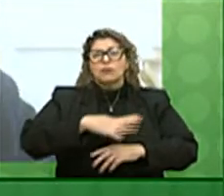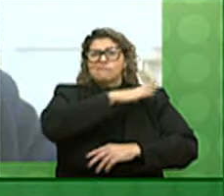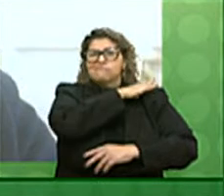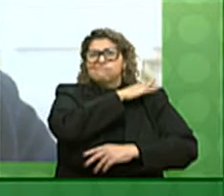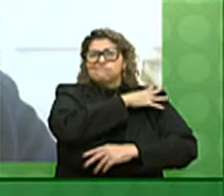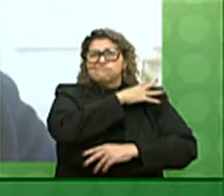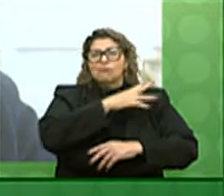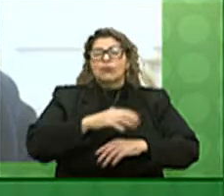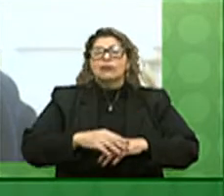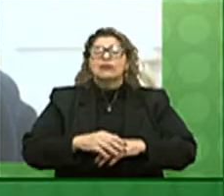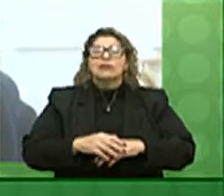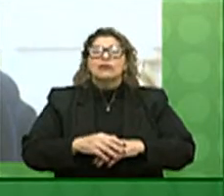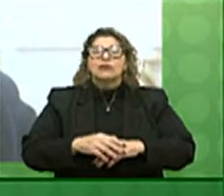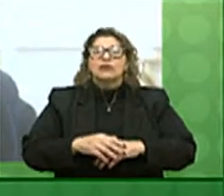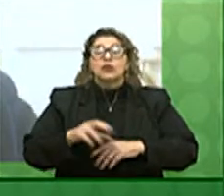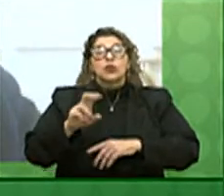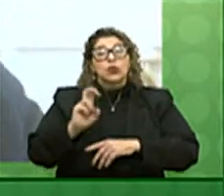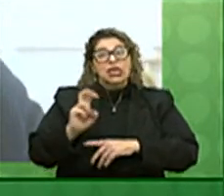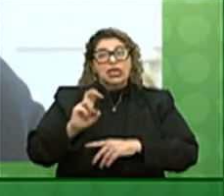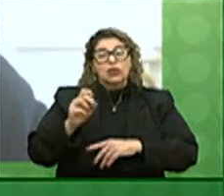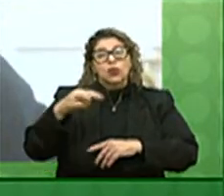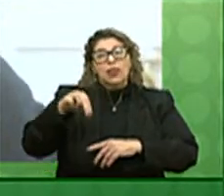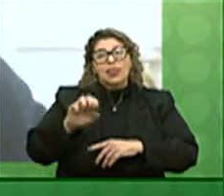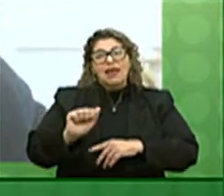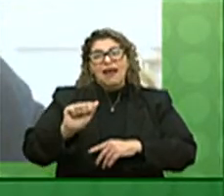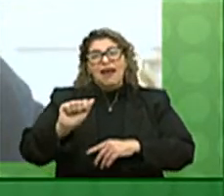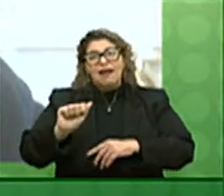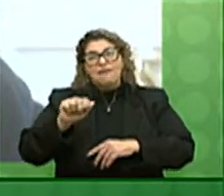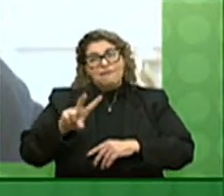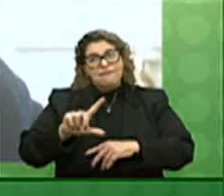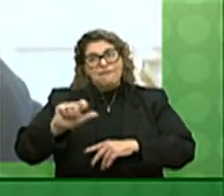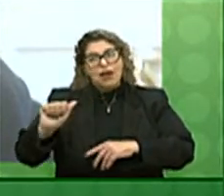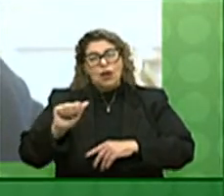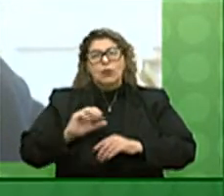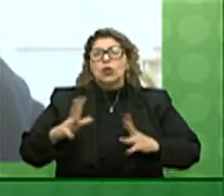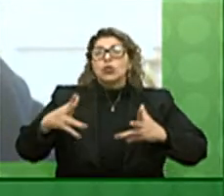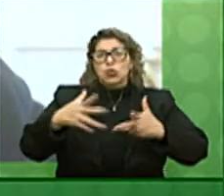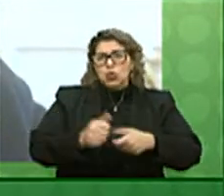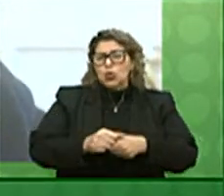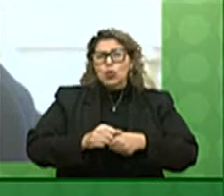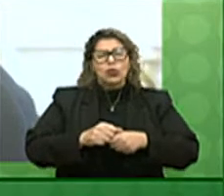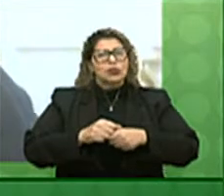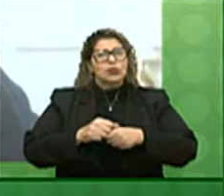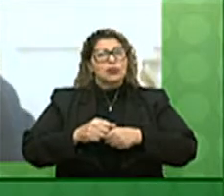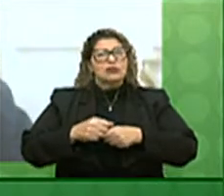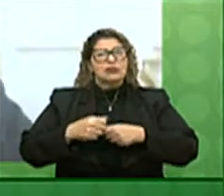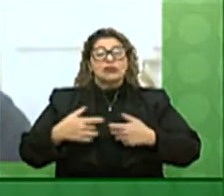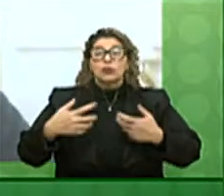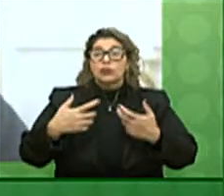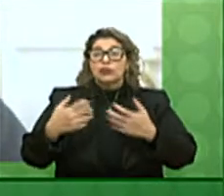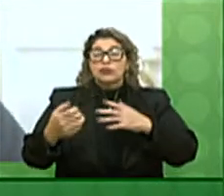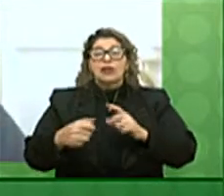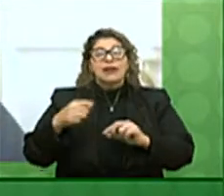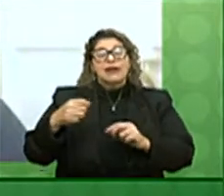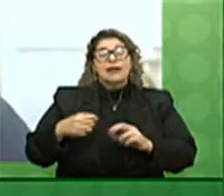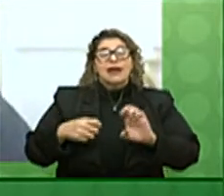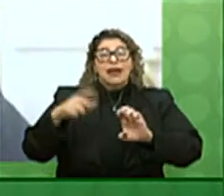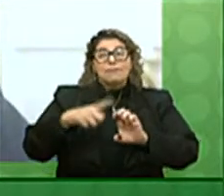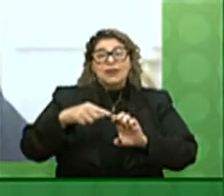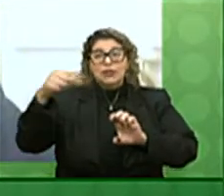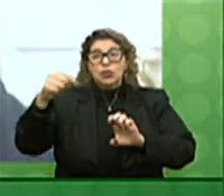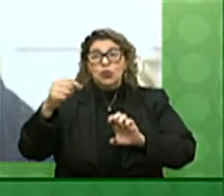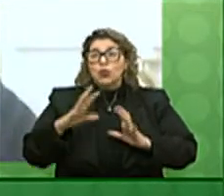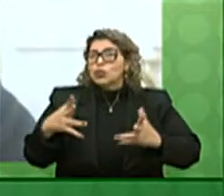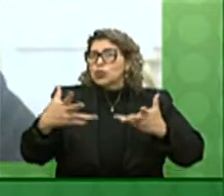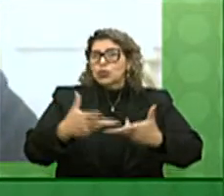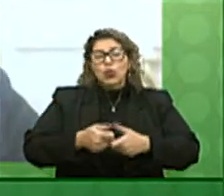Naval, as senhoras e senhores presidentes e dirigentes das entidades de classe, aos empreendedores que nos acompanham, aos amigos